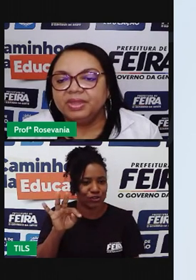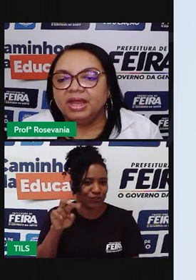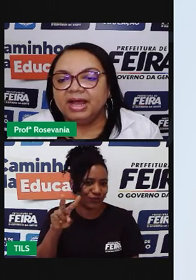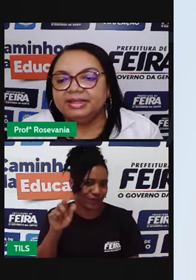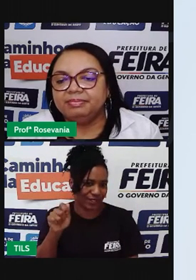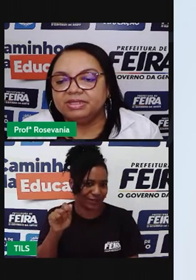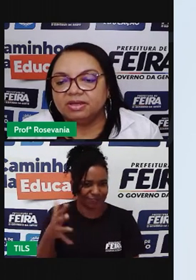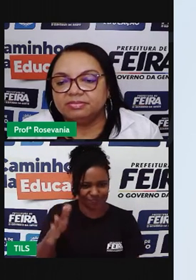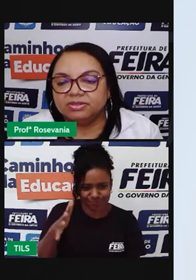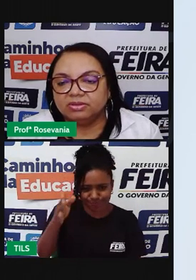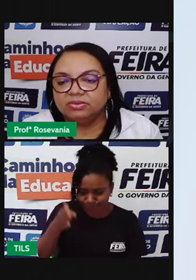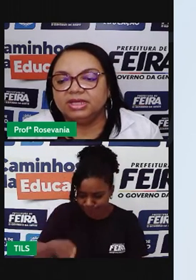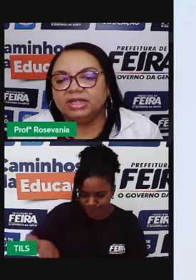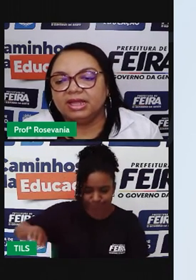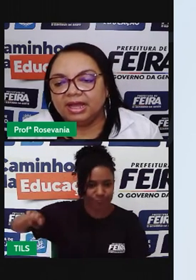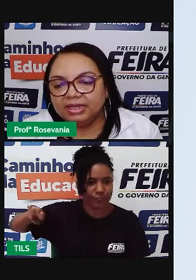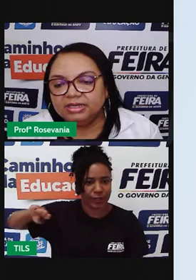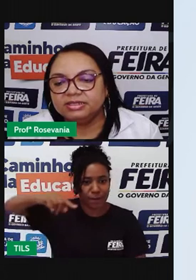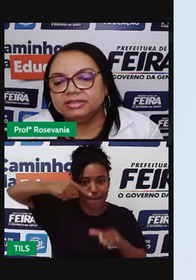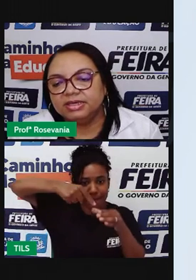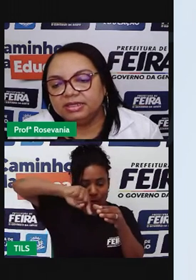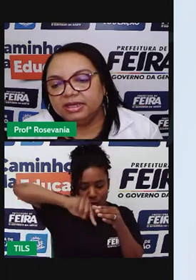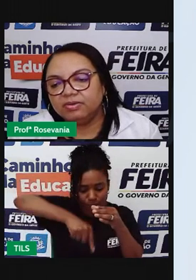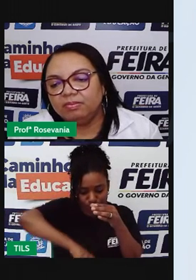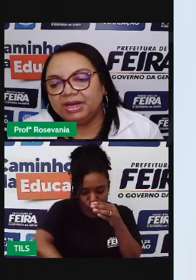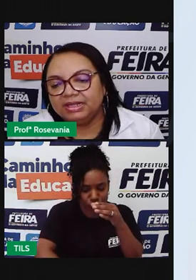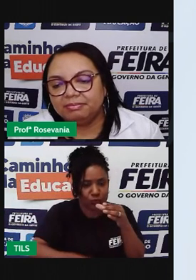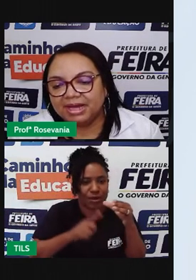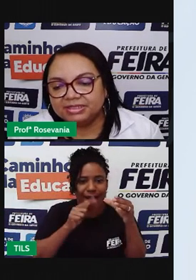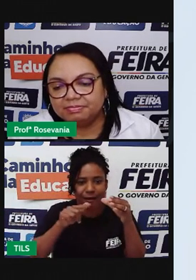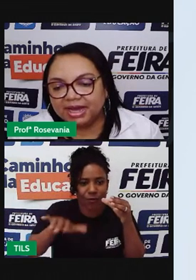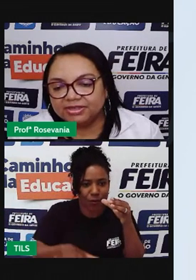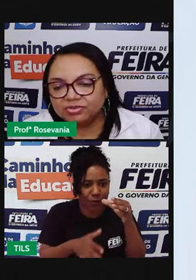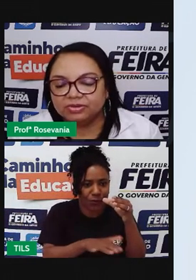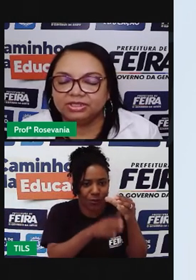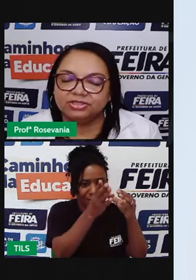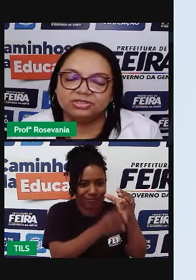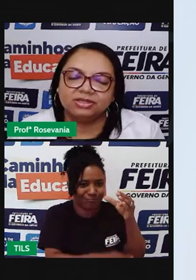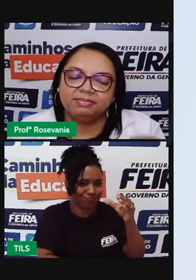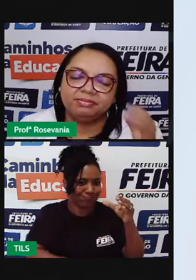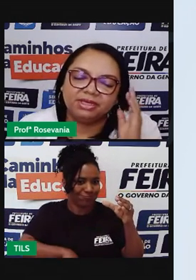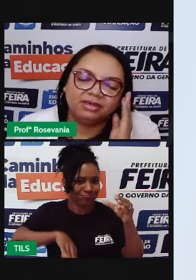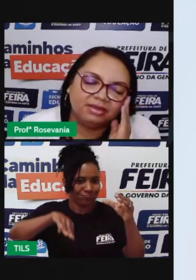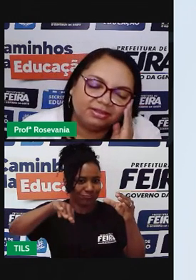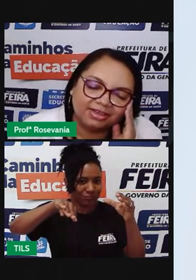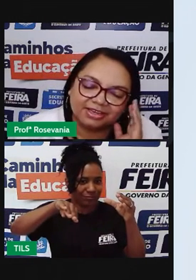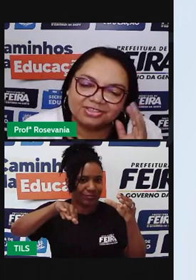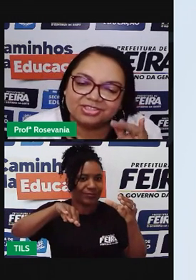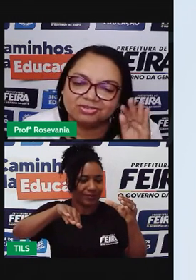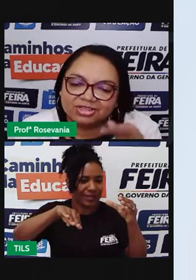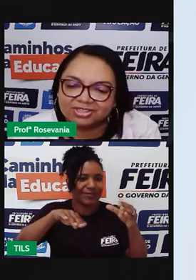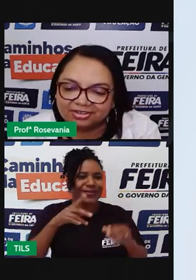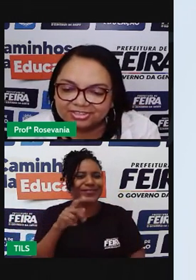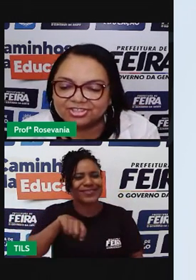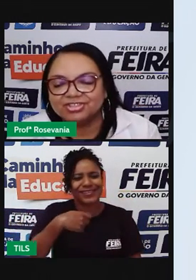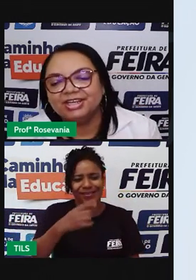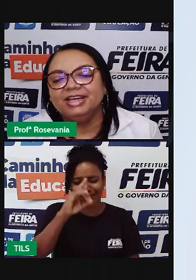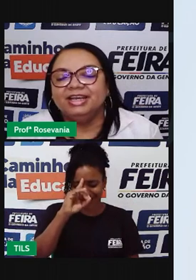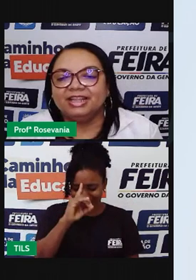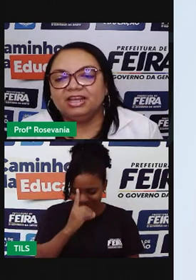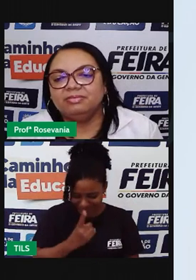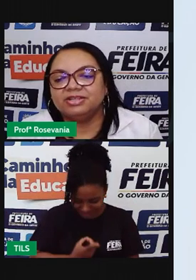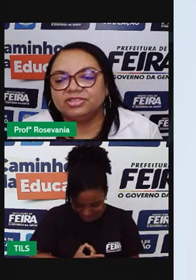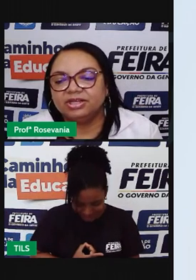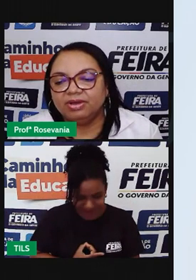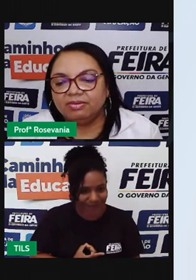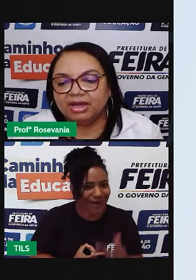do mar. A depressão absoluta, ela, além de ser, né, comparada mais baixo, porque quando a gente diz, estou definido, o a gente diz com a astral da gente, né,